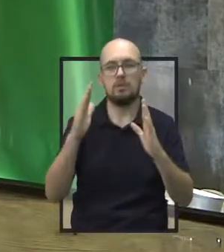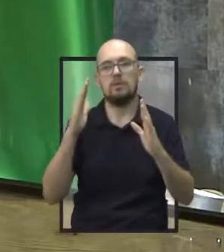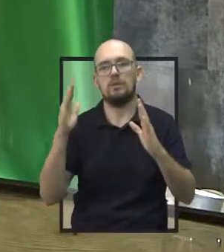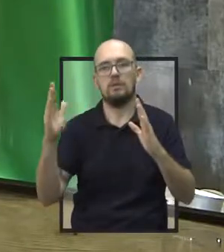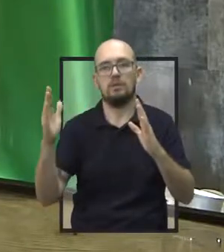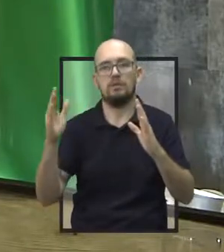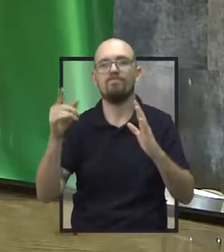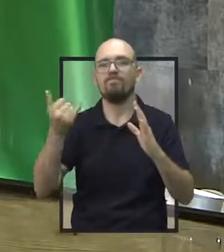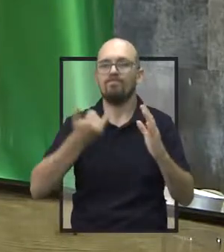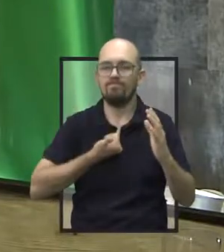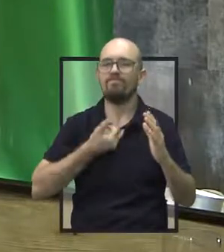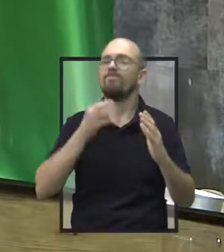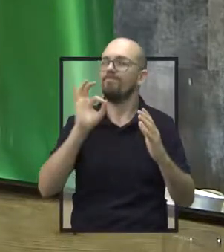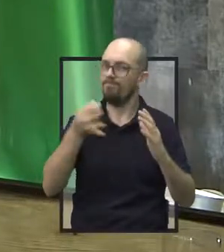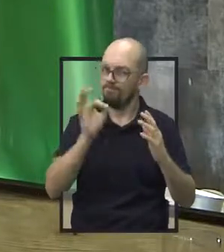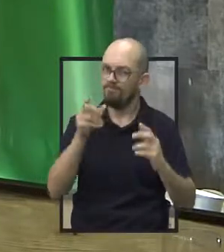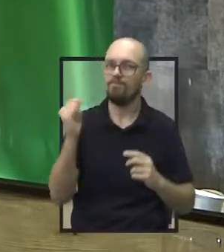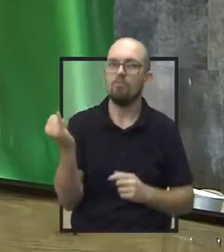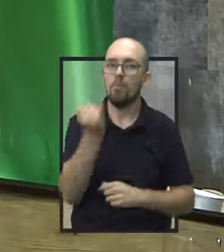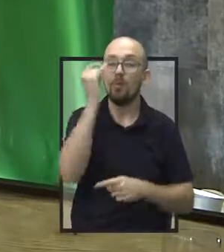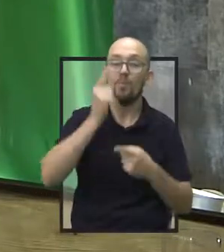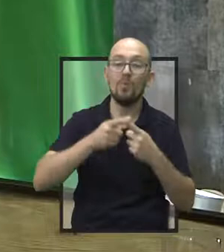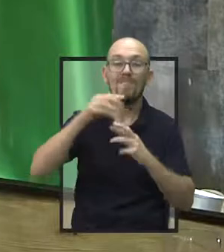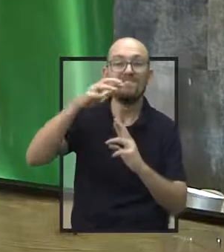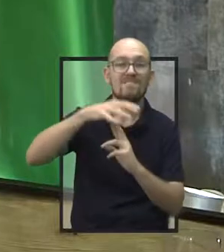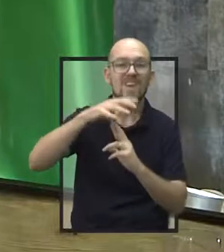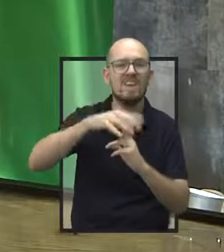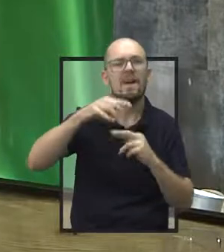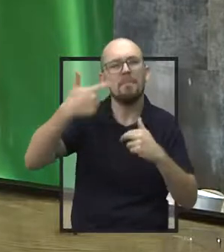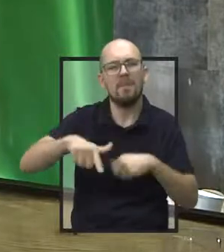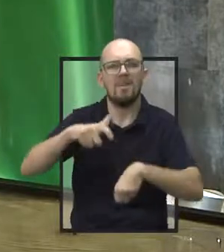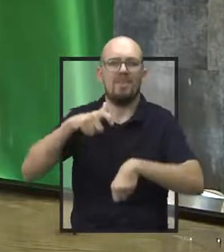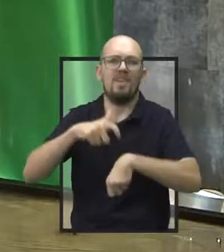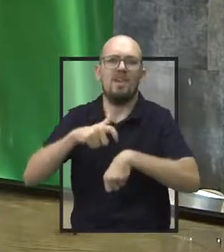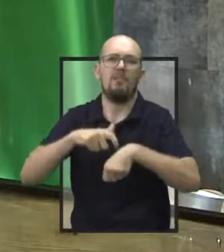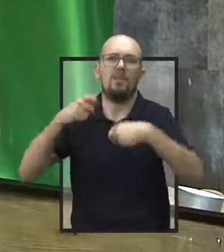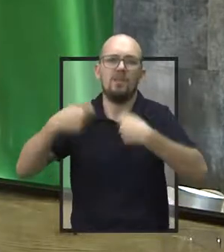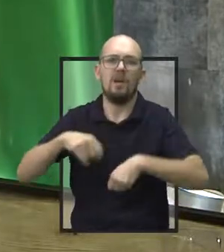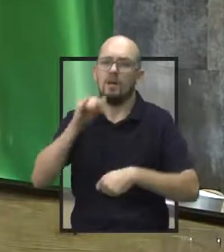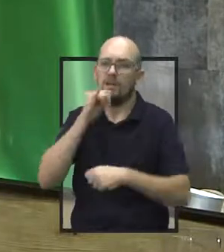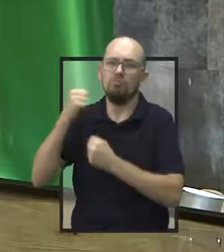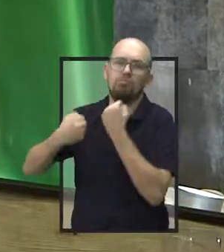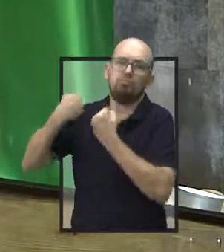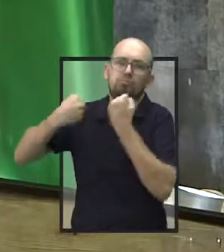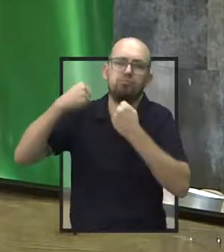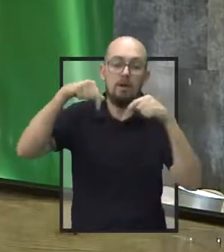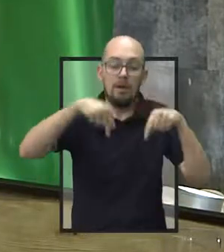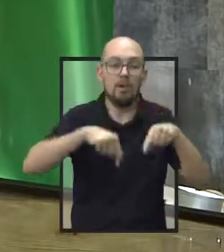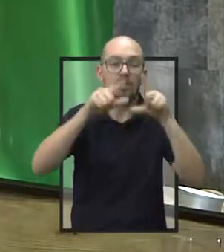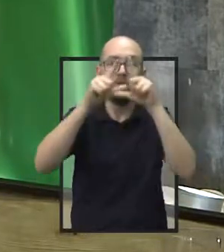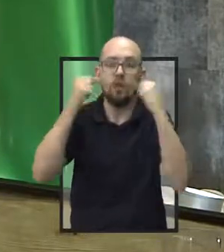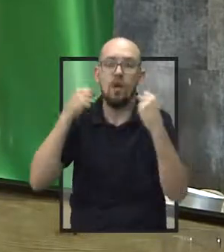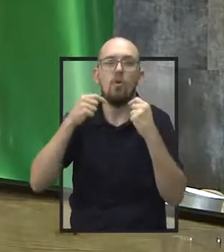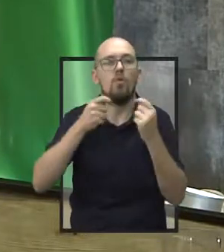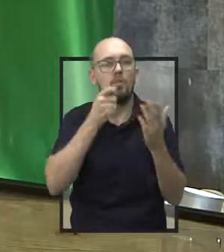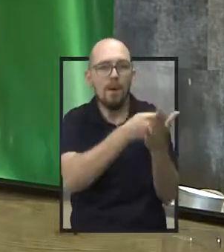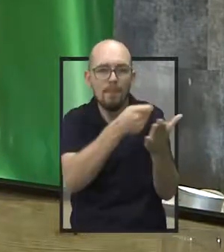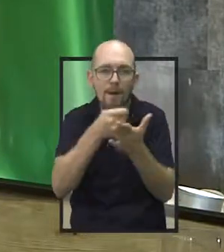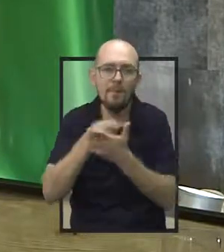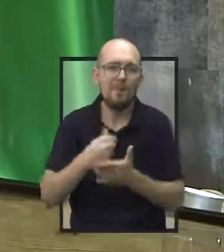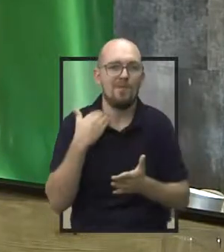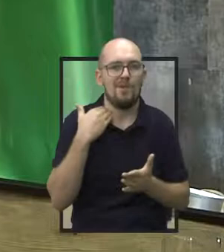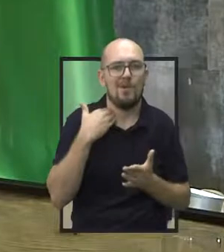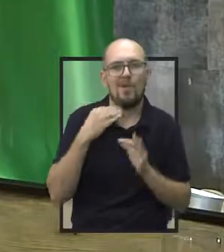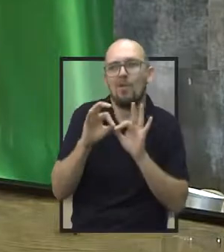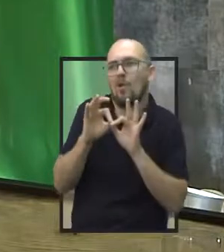realmente é importante, até para eles, que daria uma hora a mais de tempo para que eles venham até a cidade para fazer os seus serviços de banco.